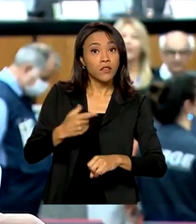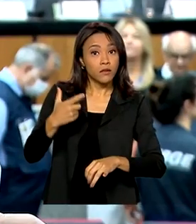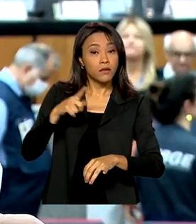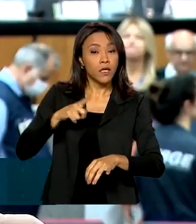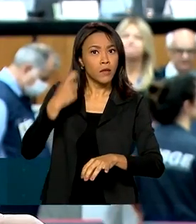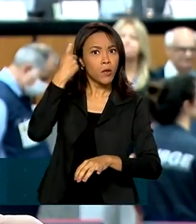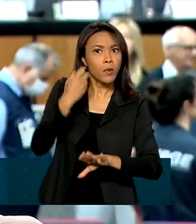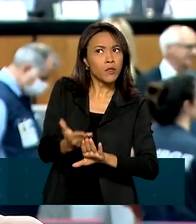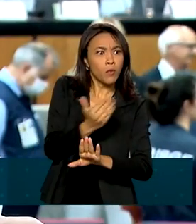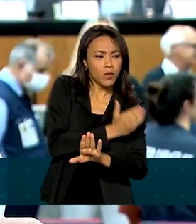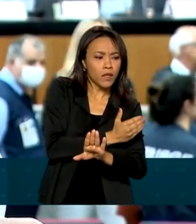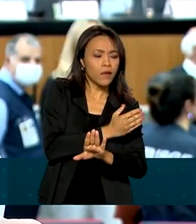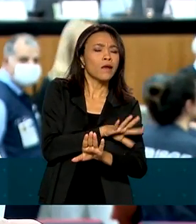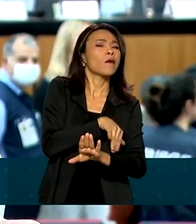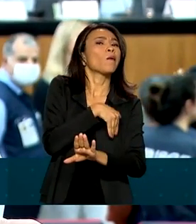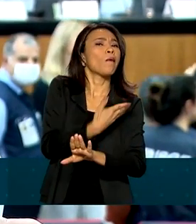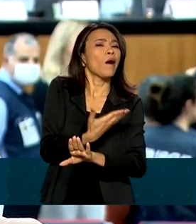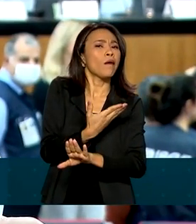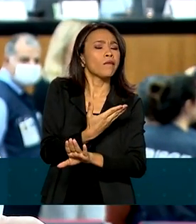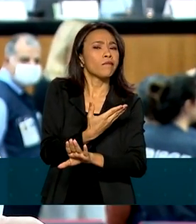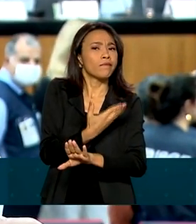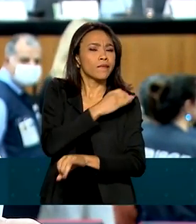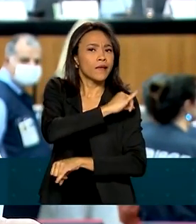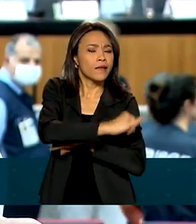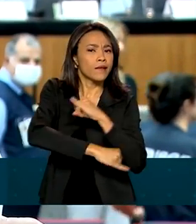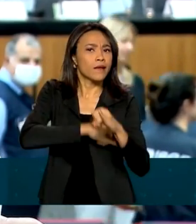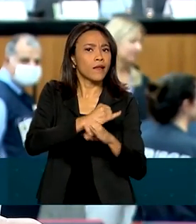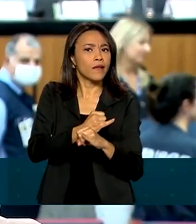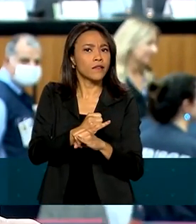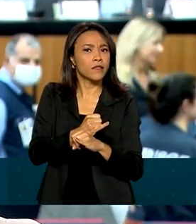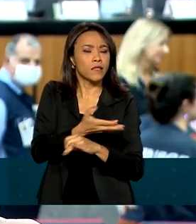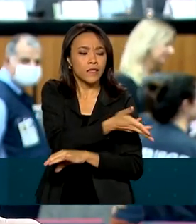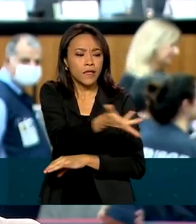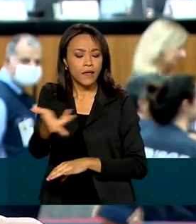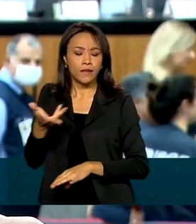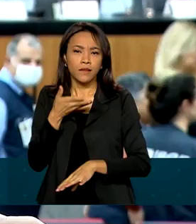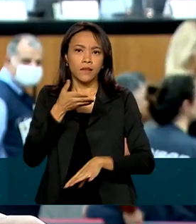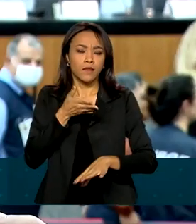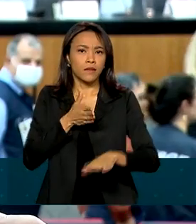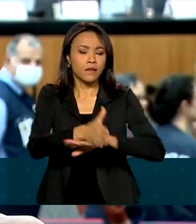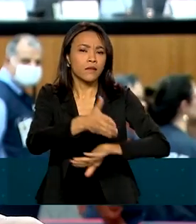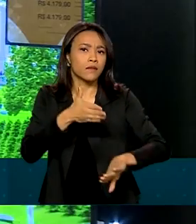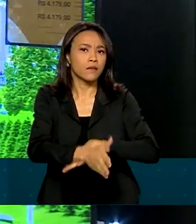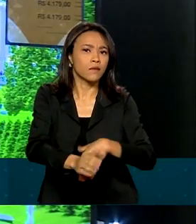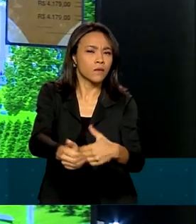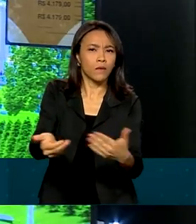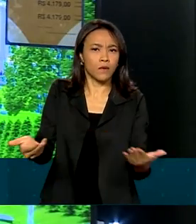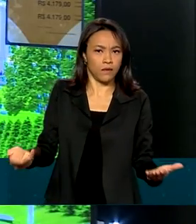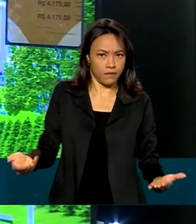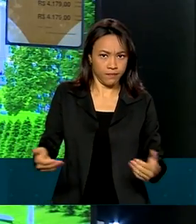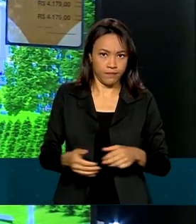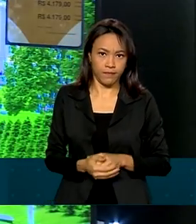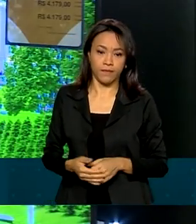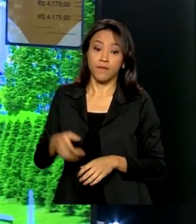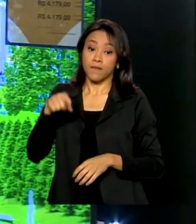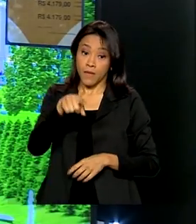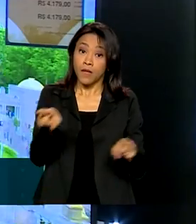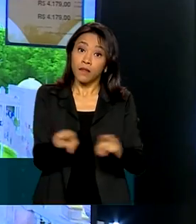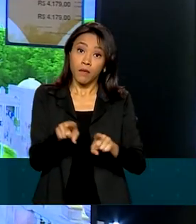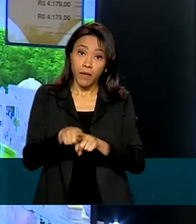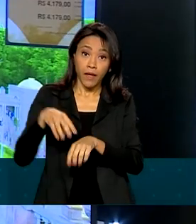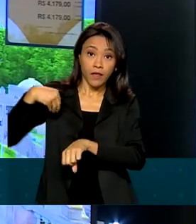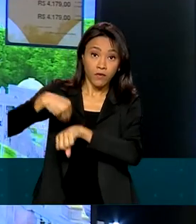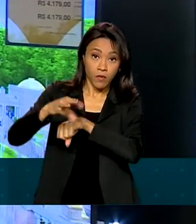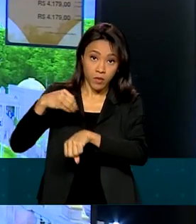Que internet é essa que a população está acessando? A PNAD contínua também traz